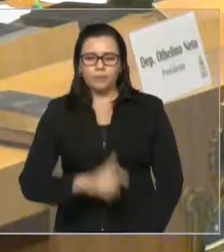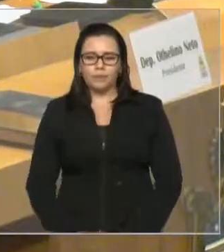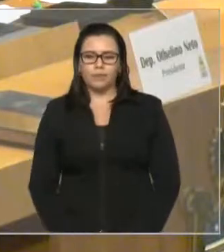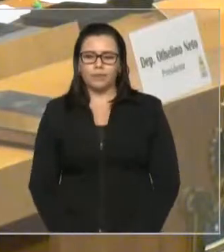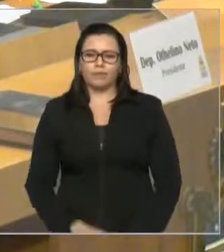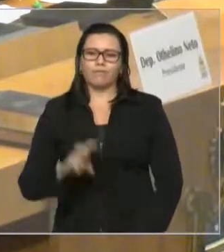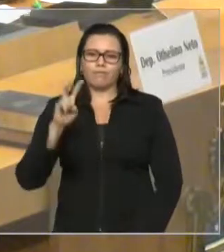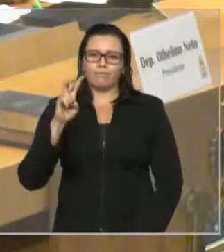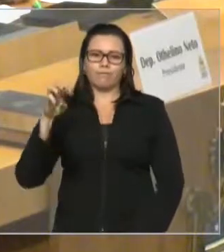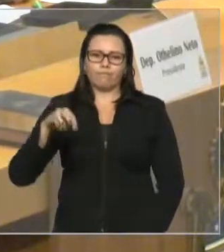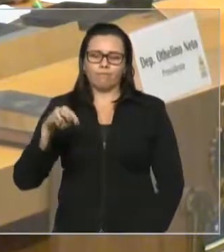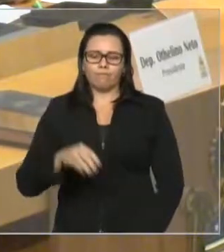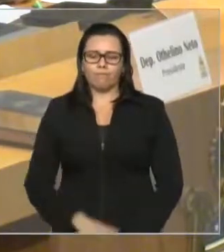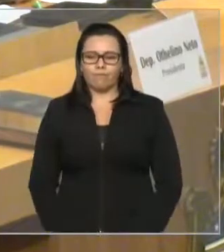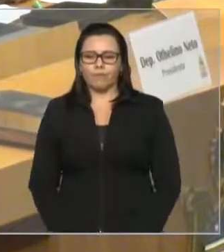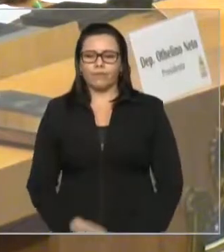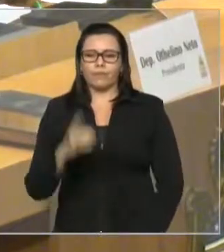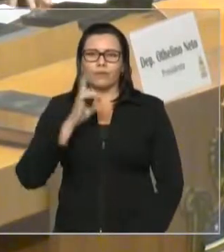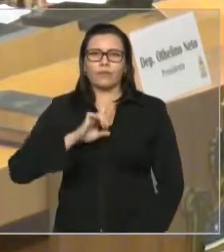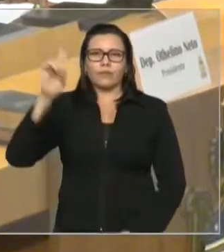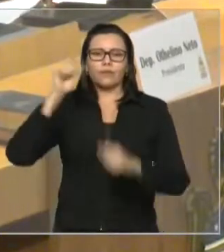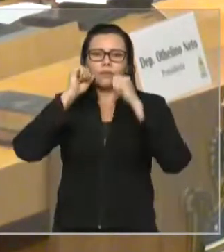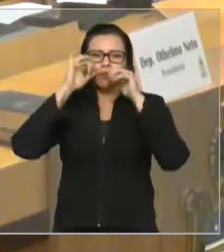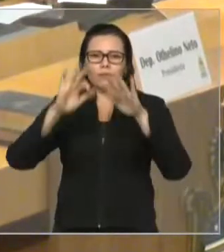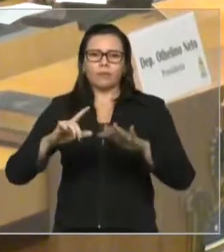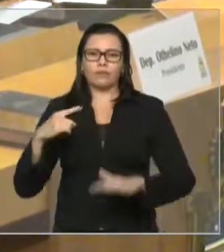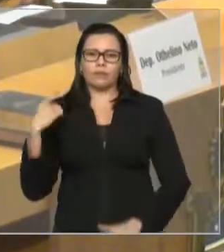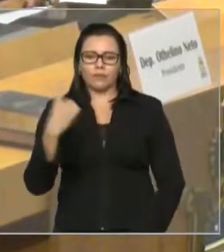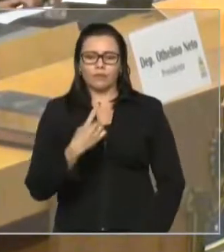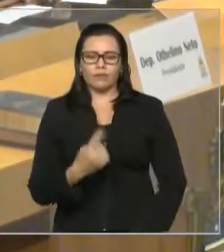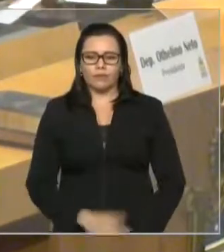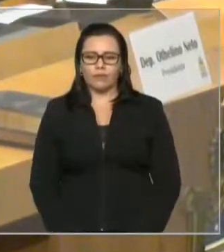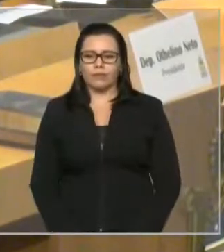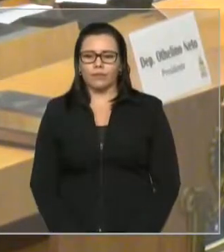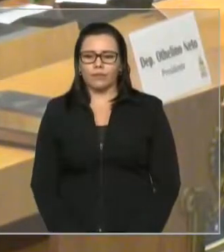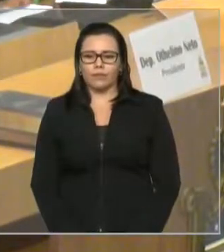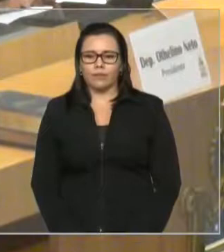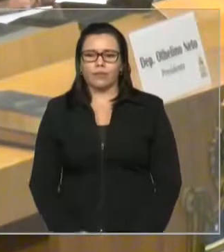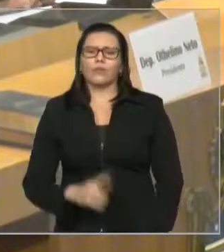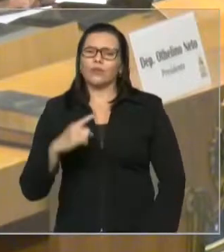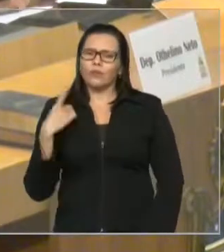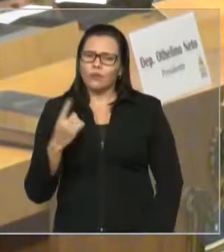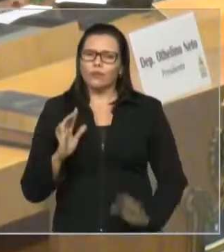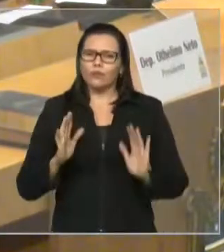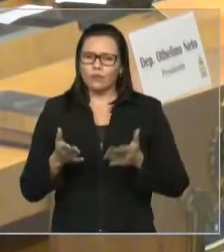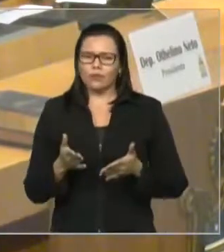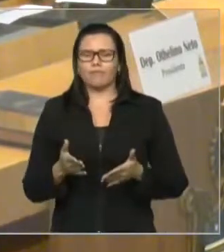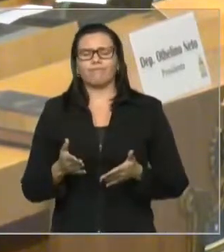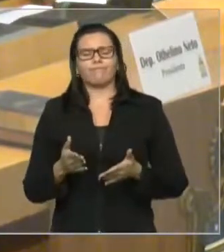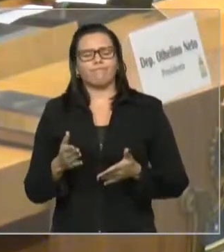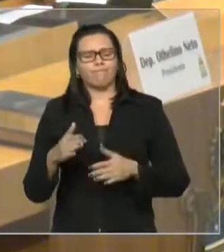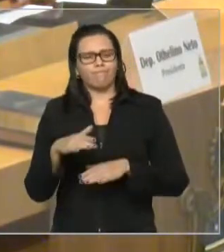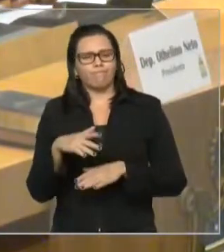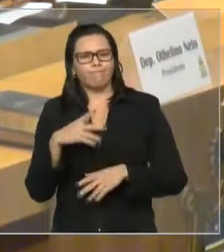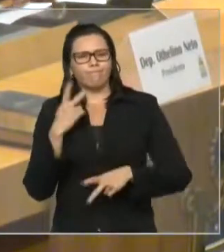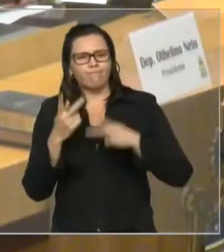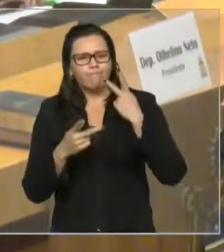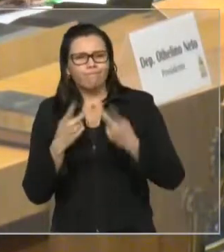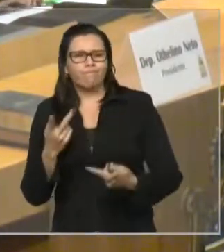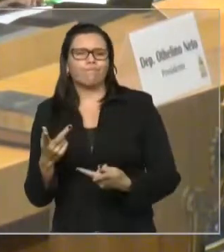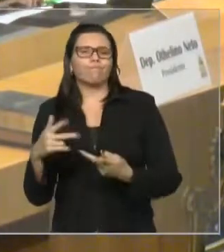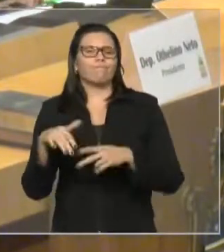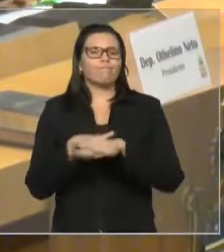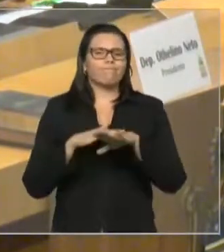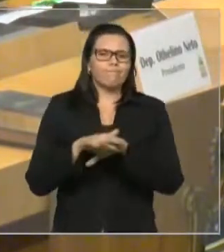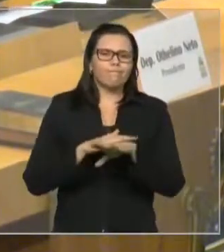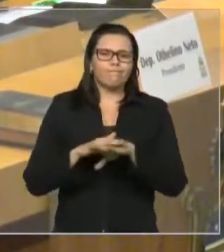Cinco minutos, sem a parte. abençoe todos nós. Nós já havíamos aviventado essa